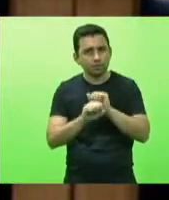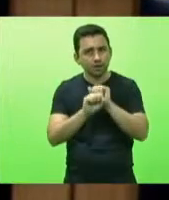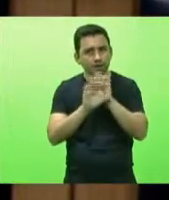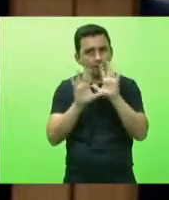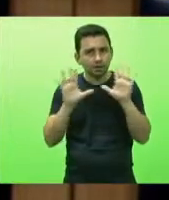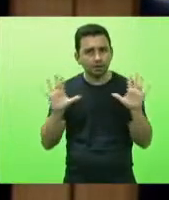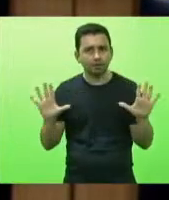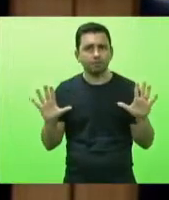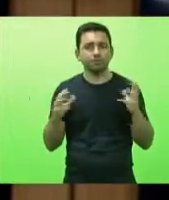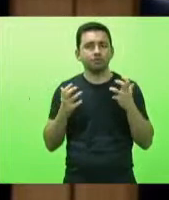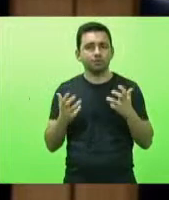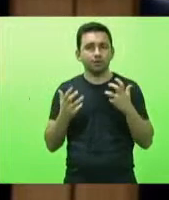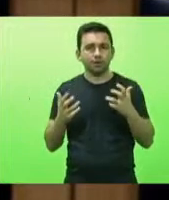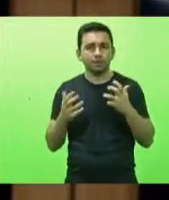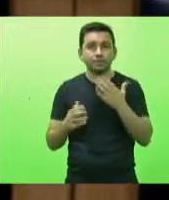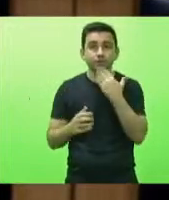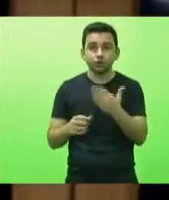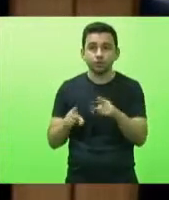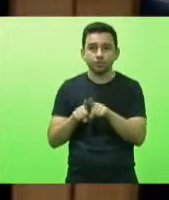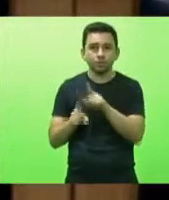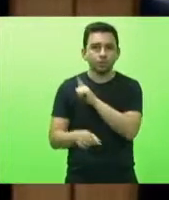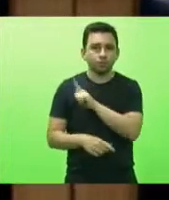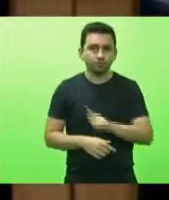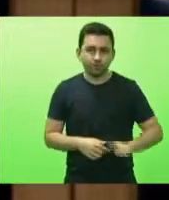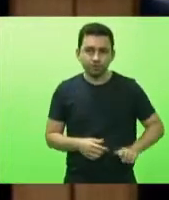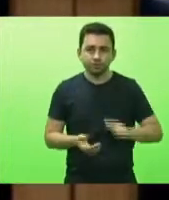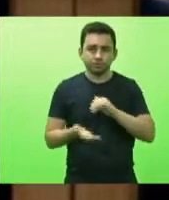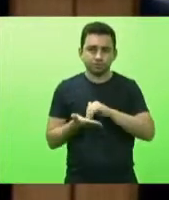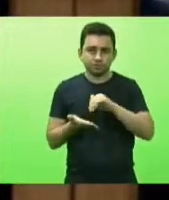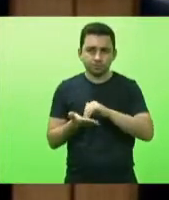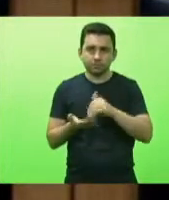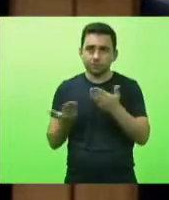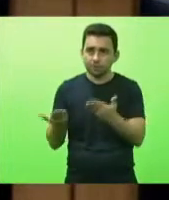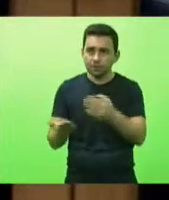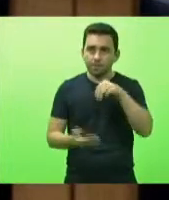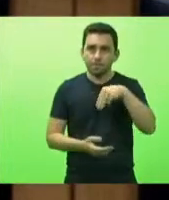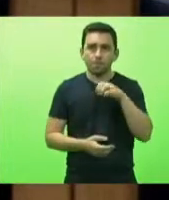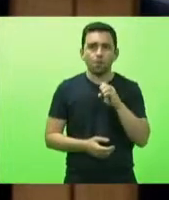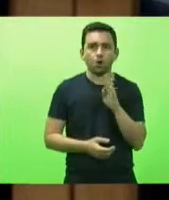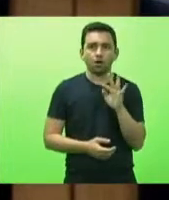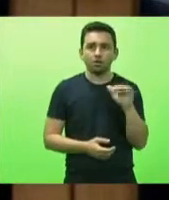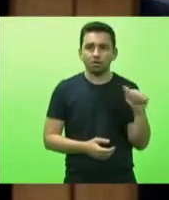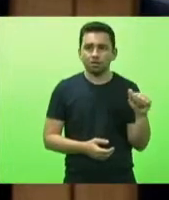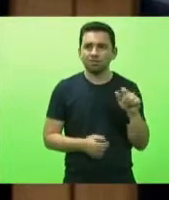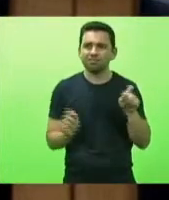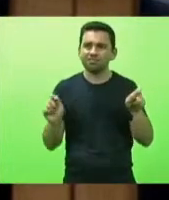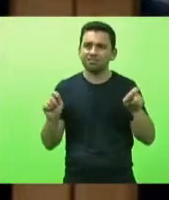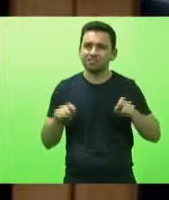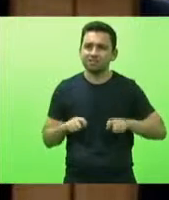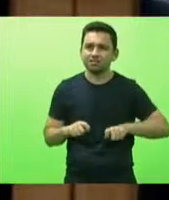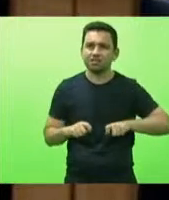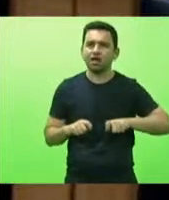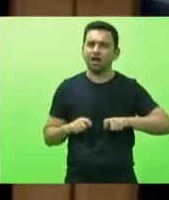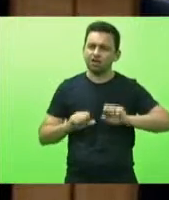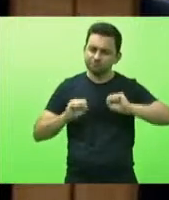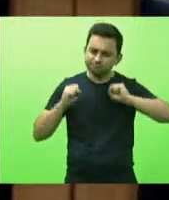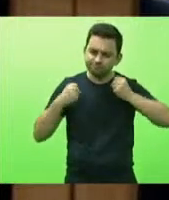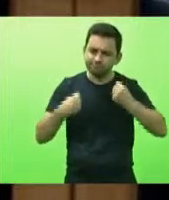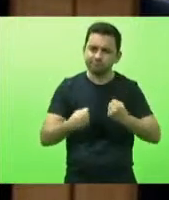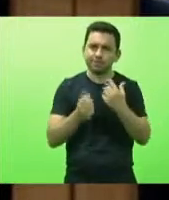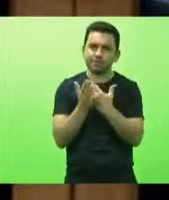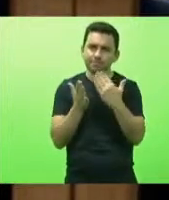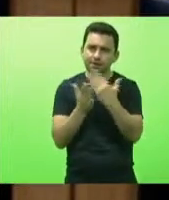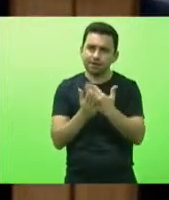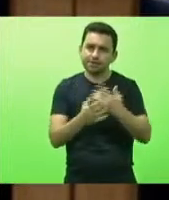especial ao governo do estado ao secretário Mota para que cada vez mais se esforce para que os